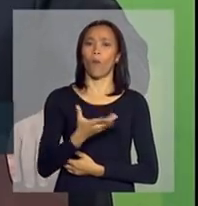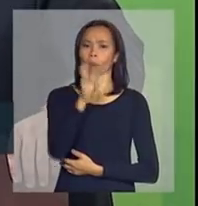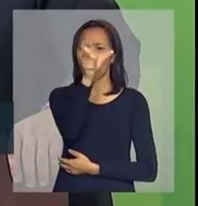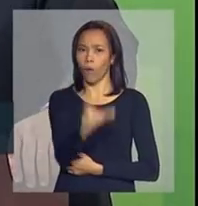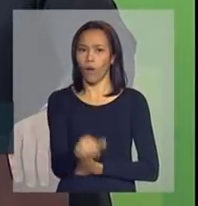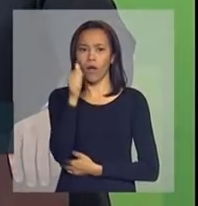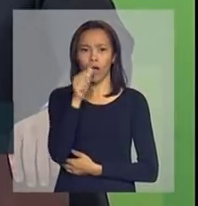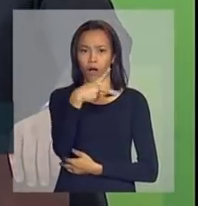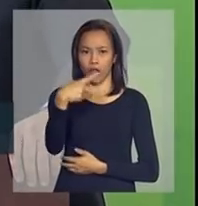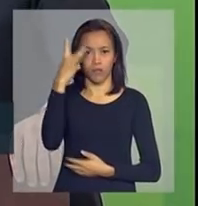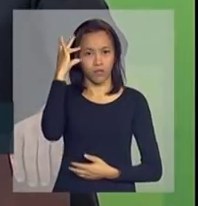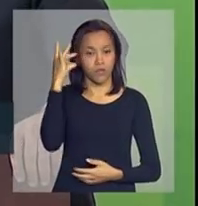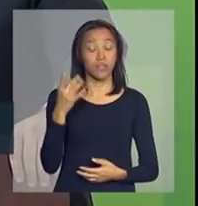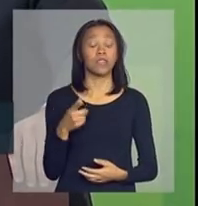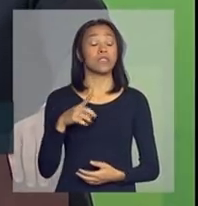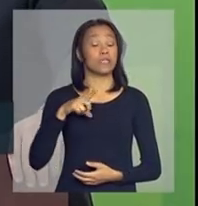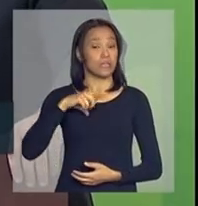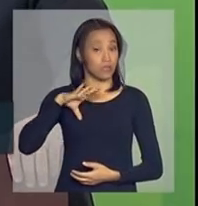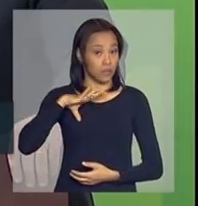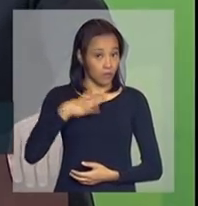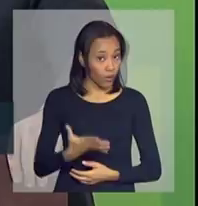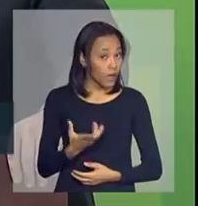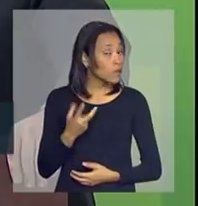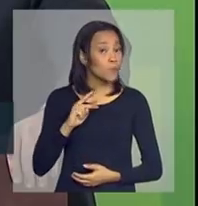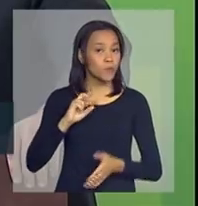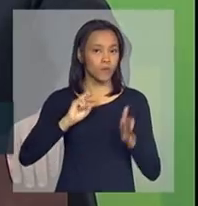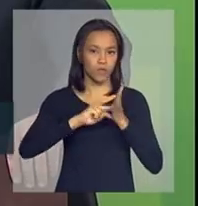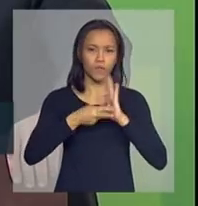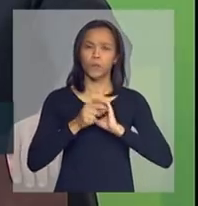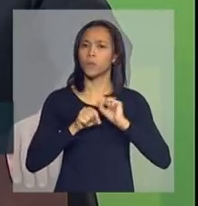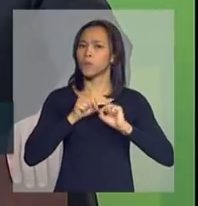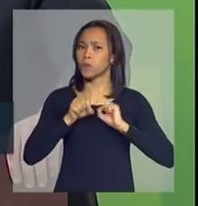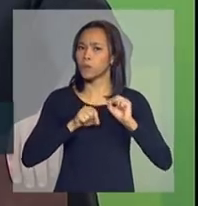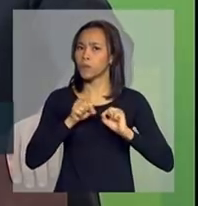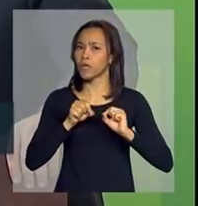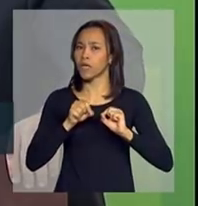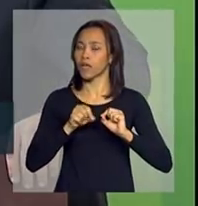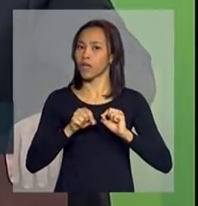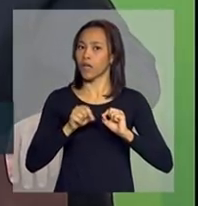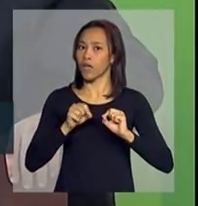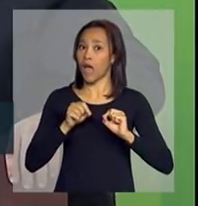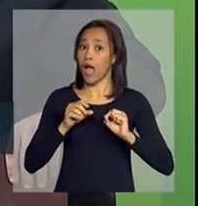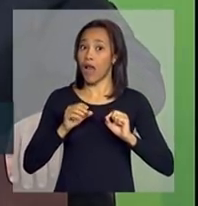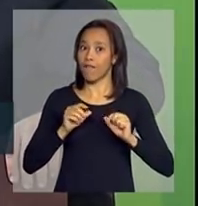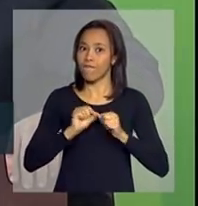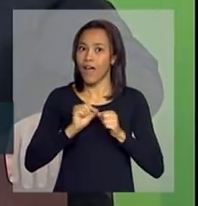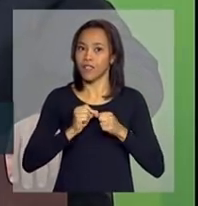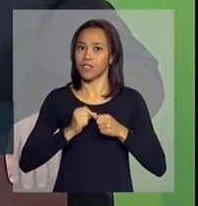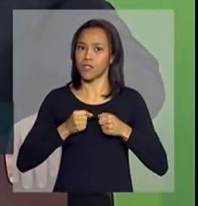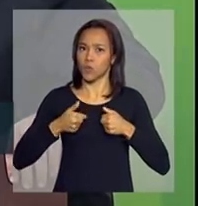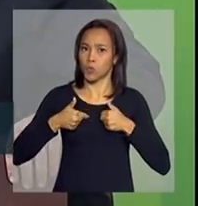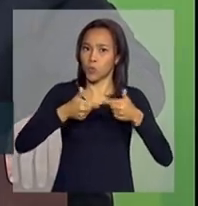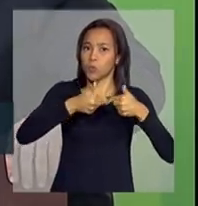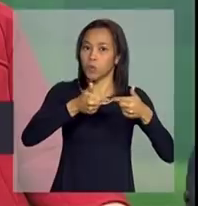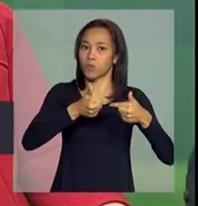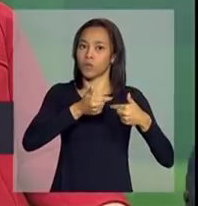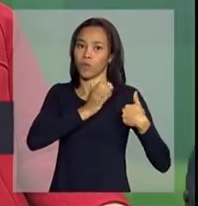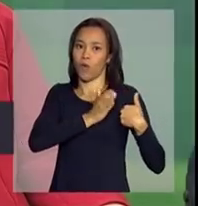e coragem significa coragem, agir com o coração.